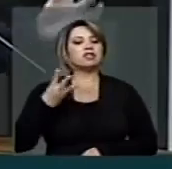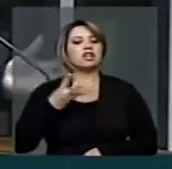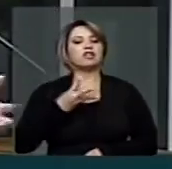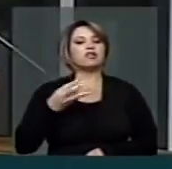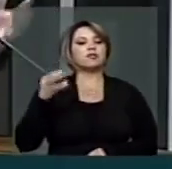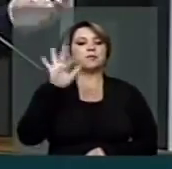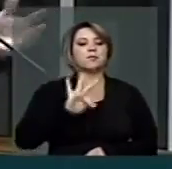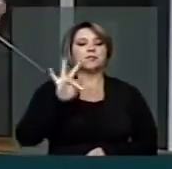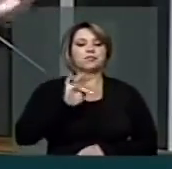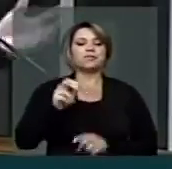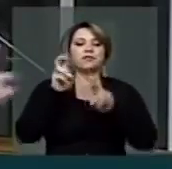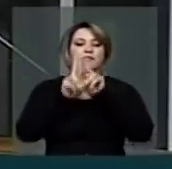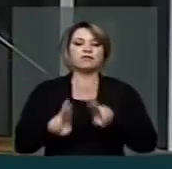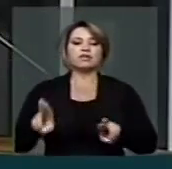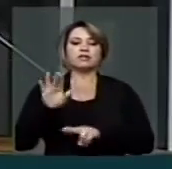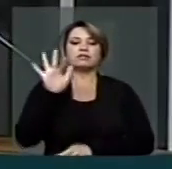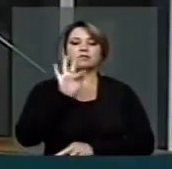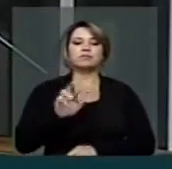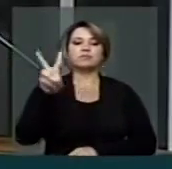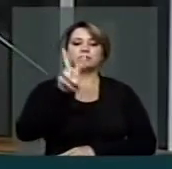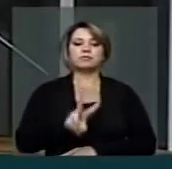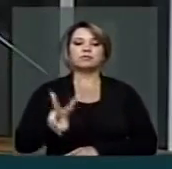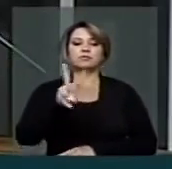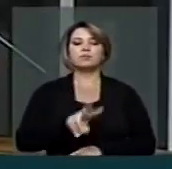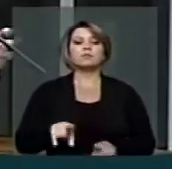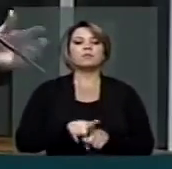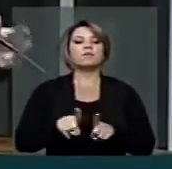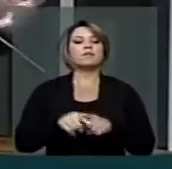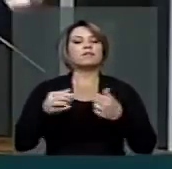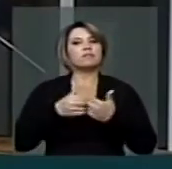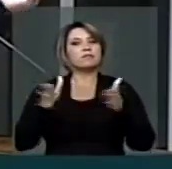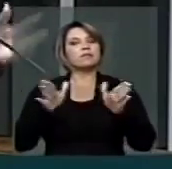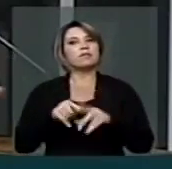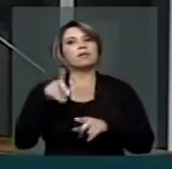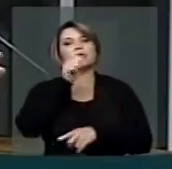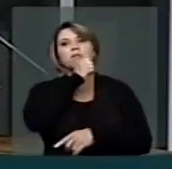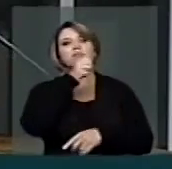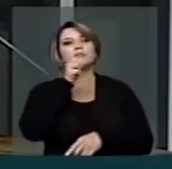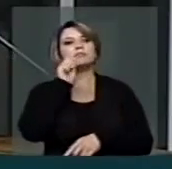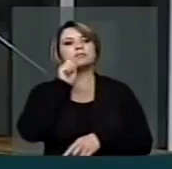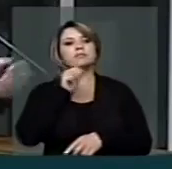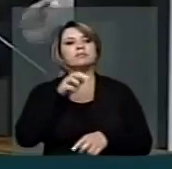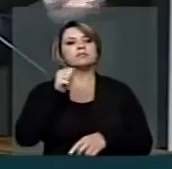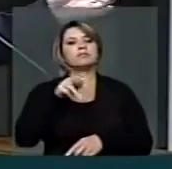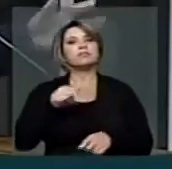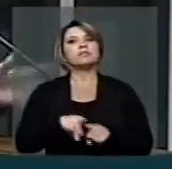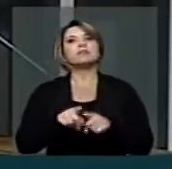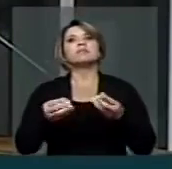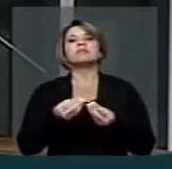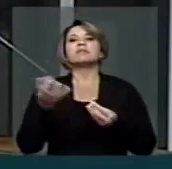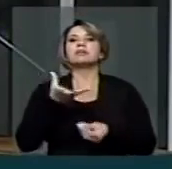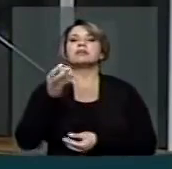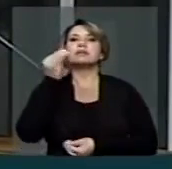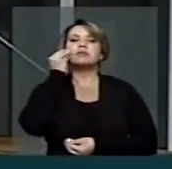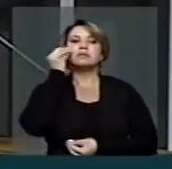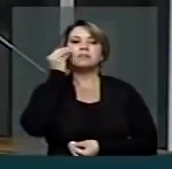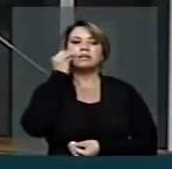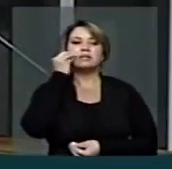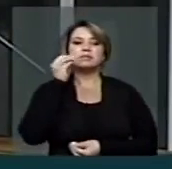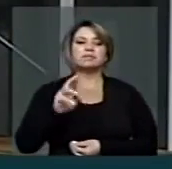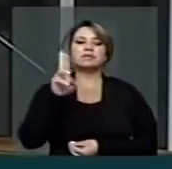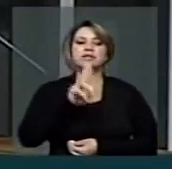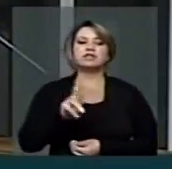também abro as portas, as portas da Universidade Federal do Amapá estão abertas para aqueles deputados que queiram conhecer também essa experiência da Universidade da